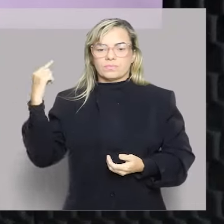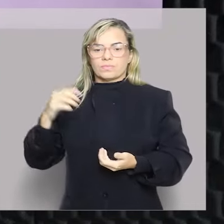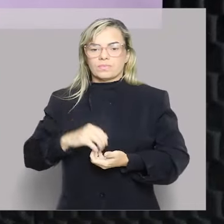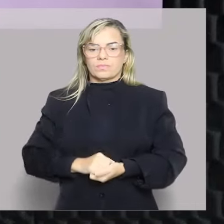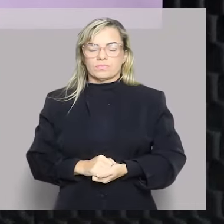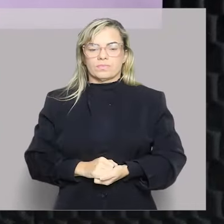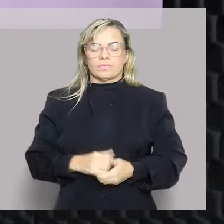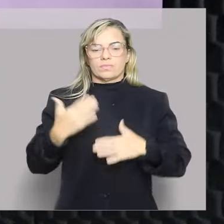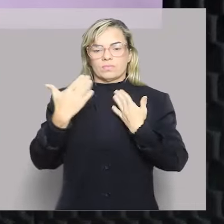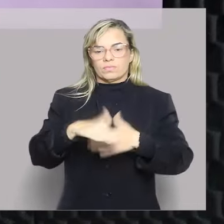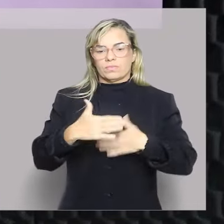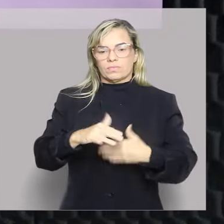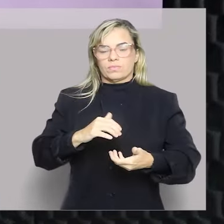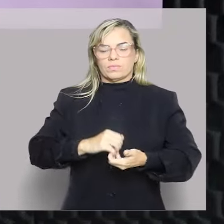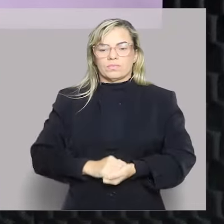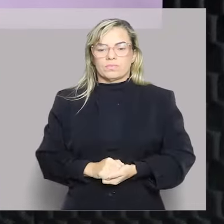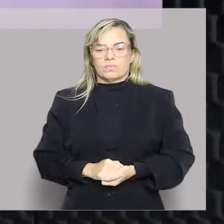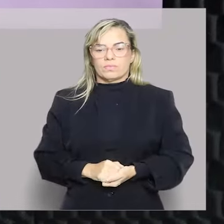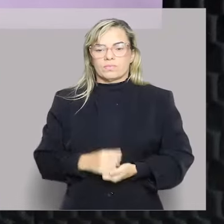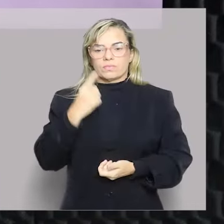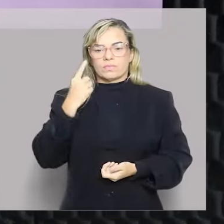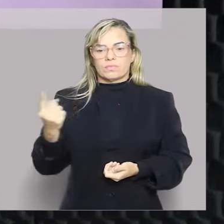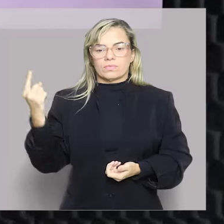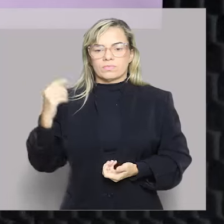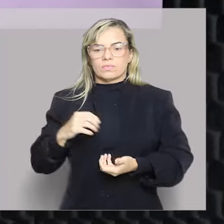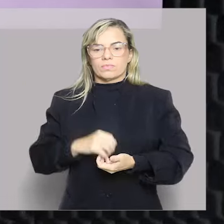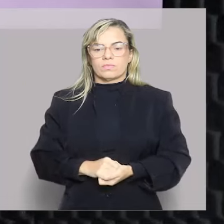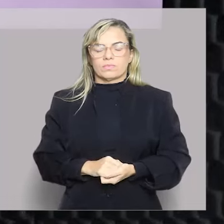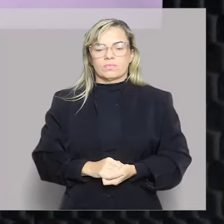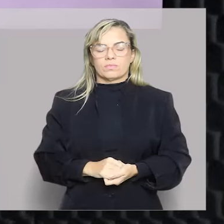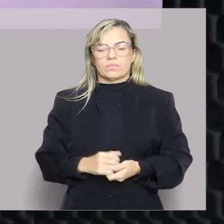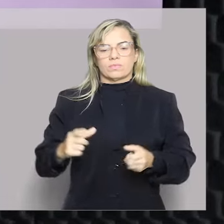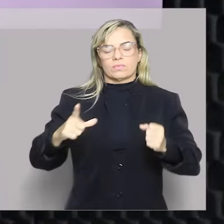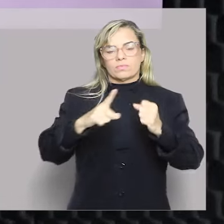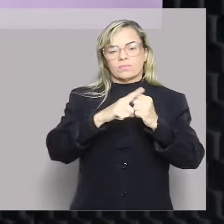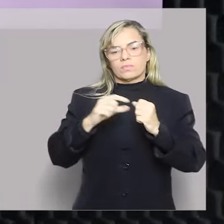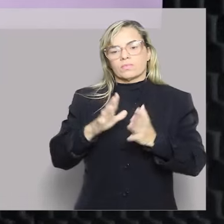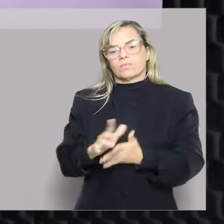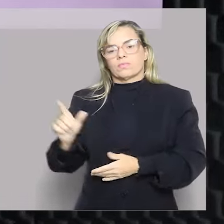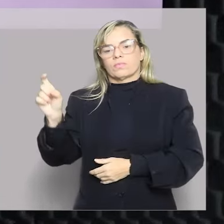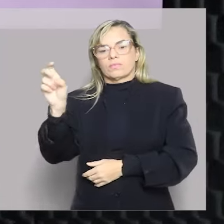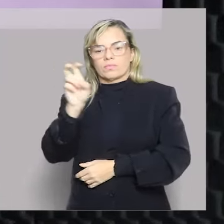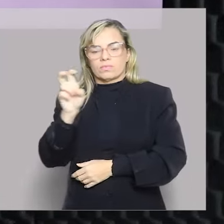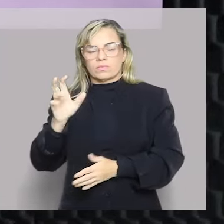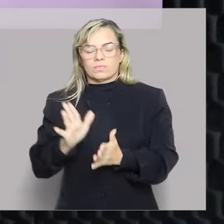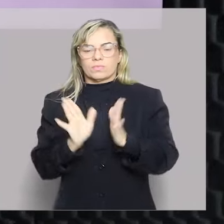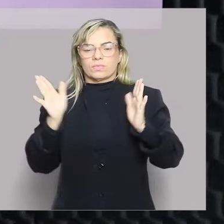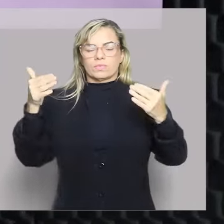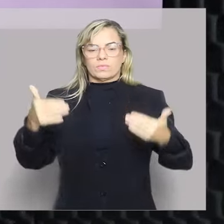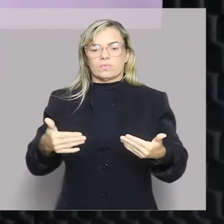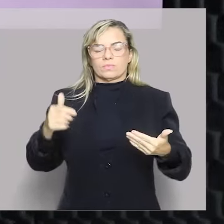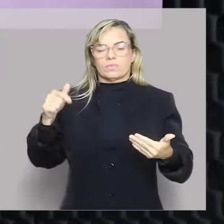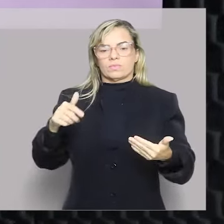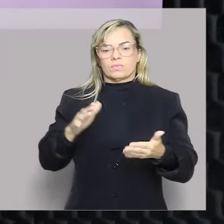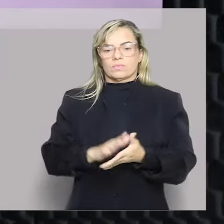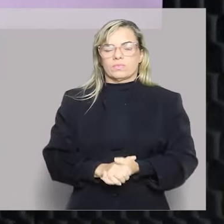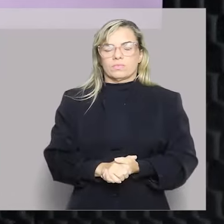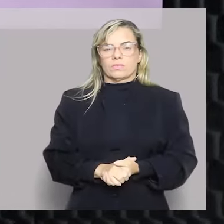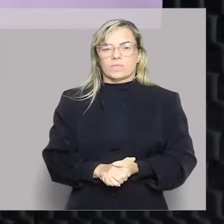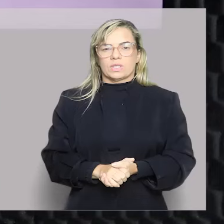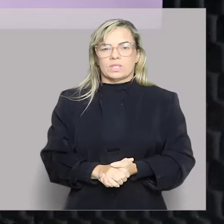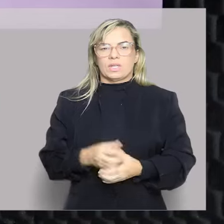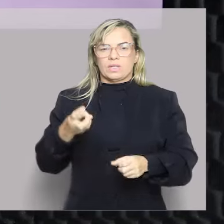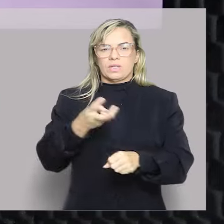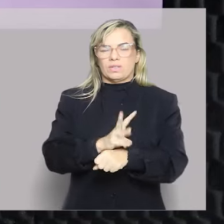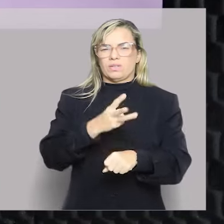na prova. Olha aqui, artigo 5º, artigo 5º, preste atenção. Larga de olhar teu